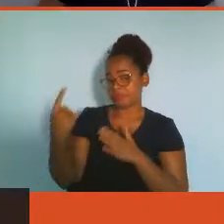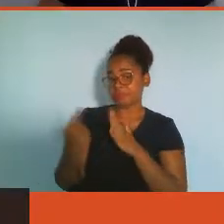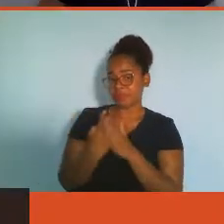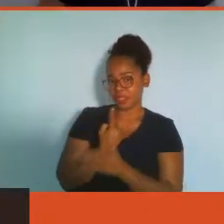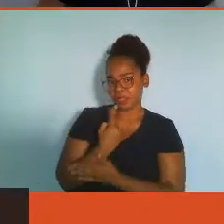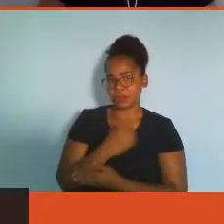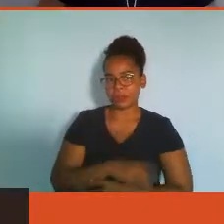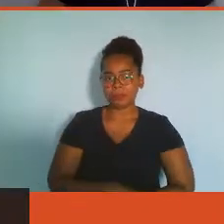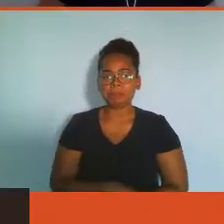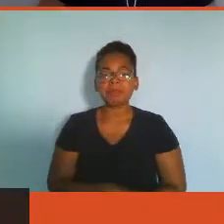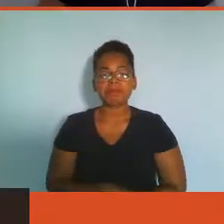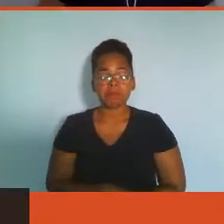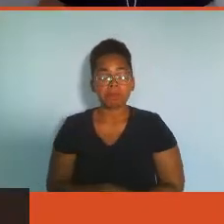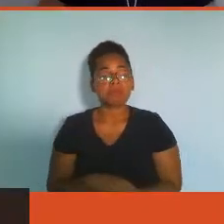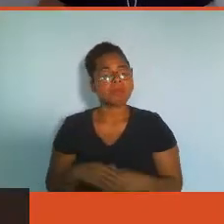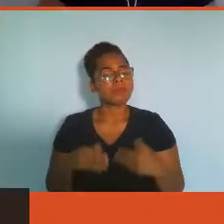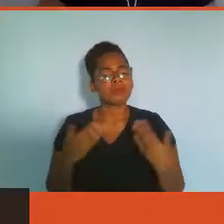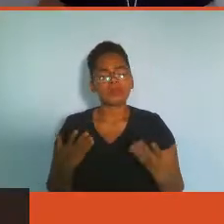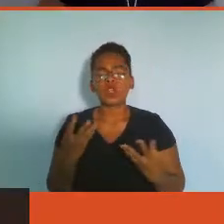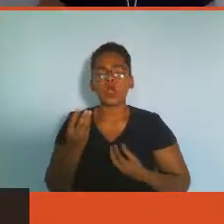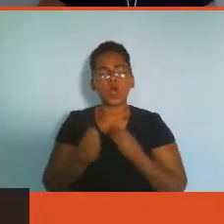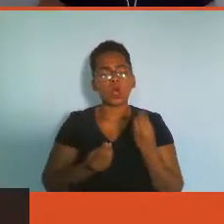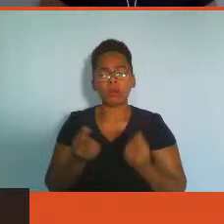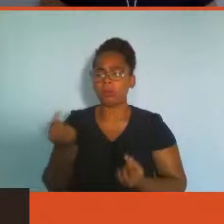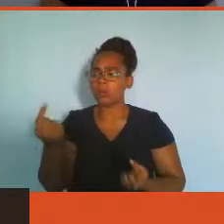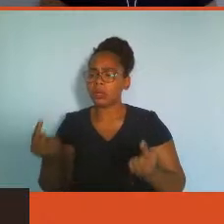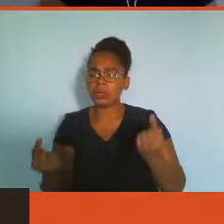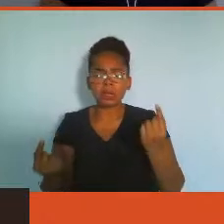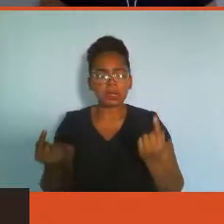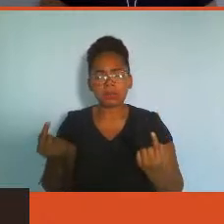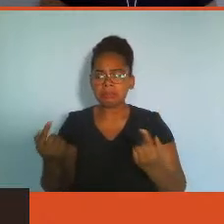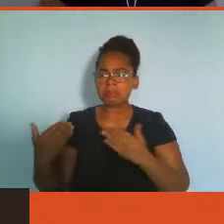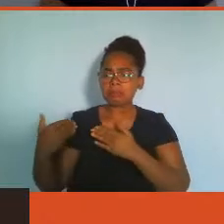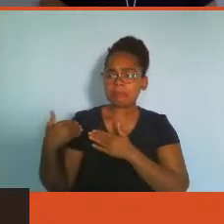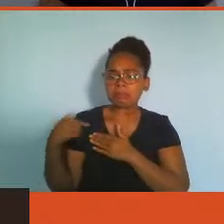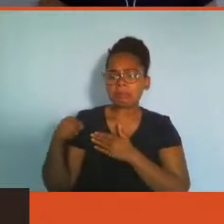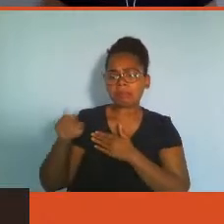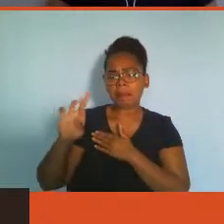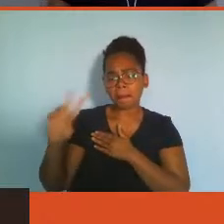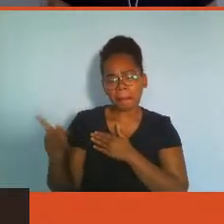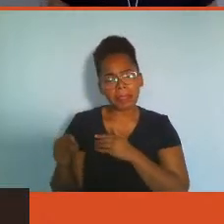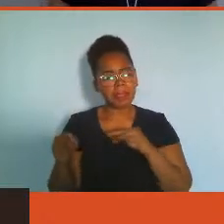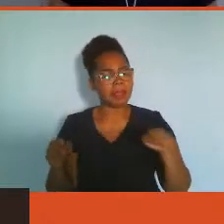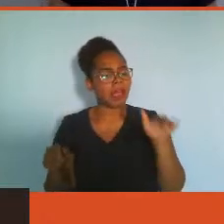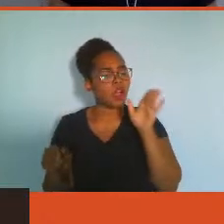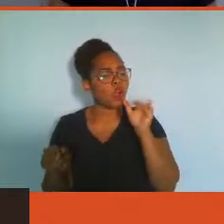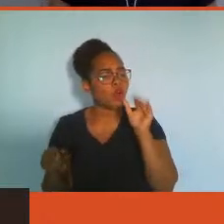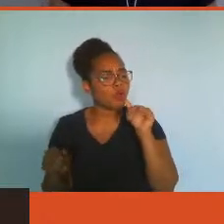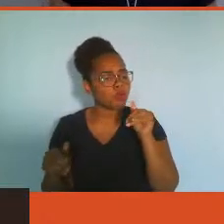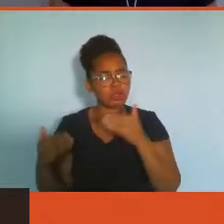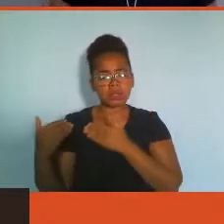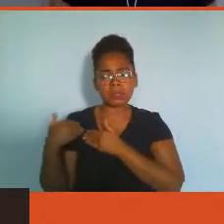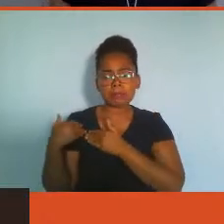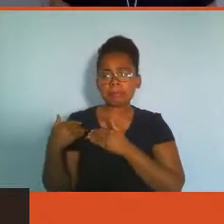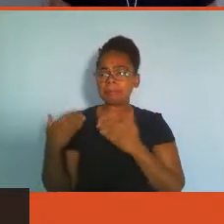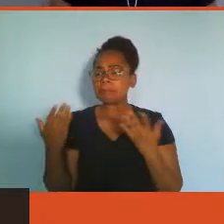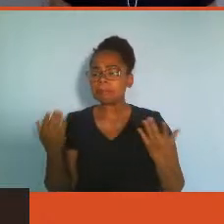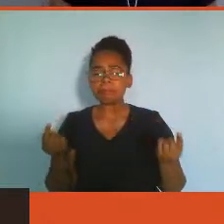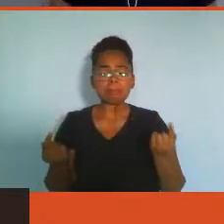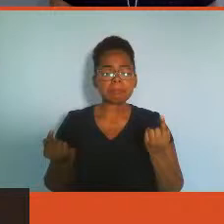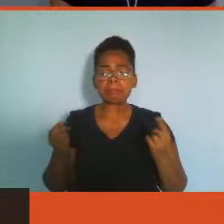Como a gente diferencia, né? Não é responsabilidade exatamente da corporação, mas a obrigação